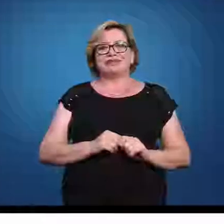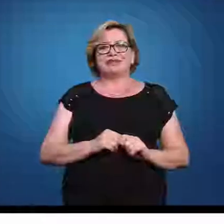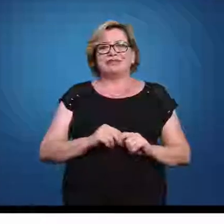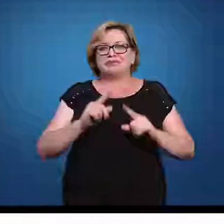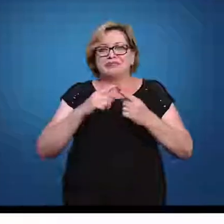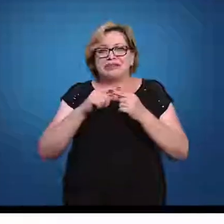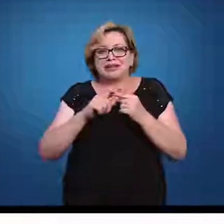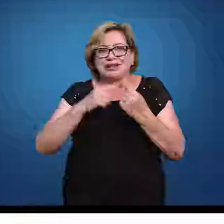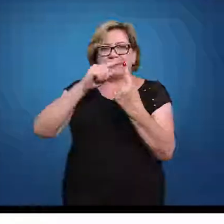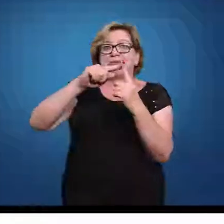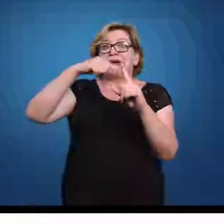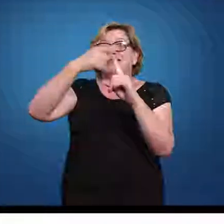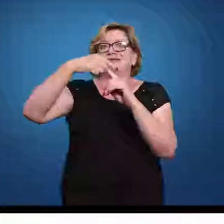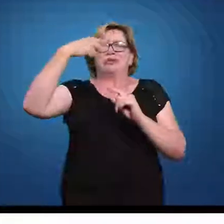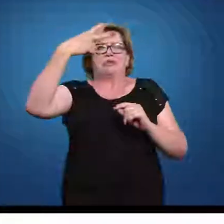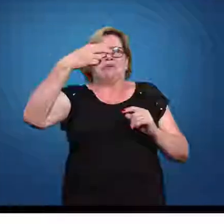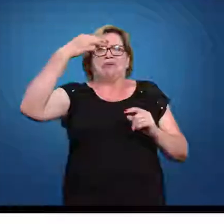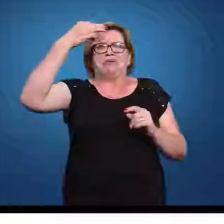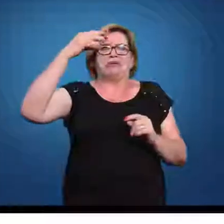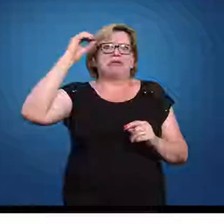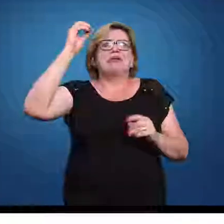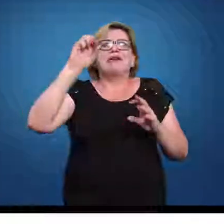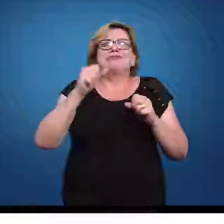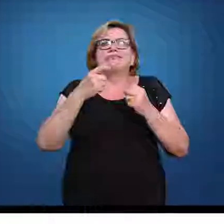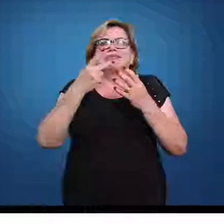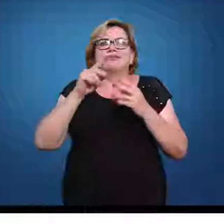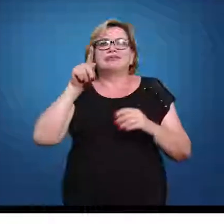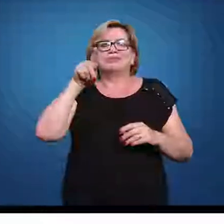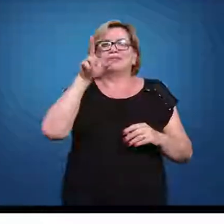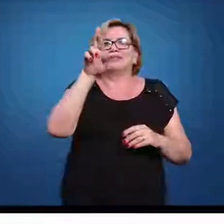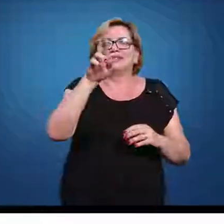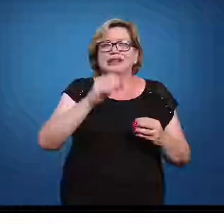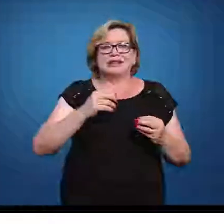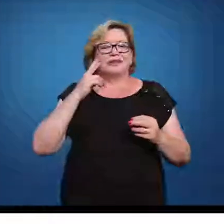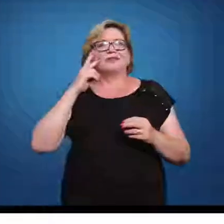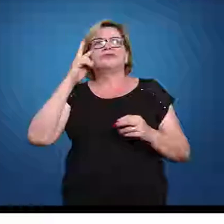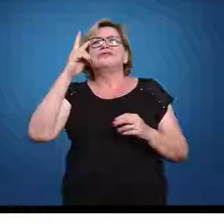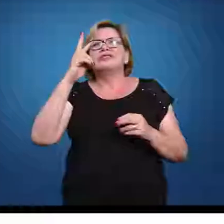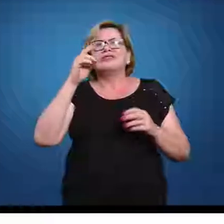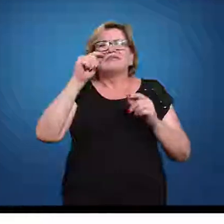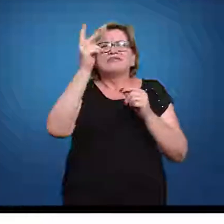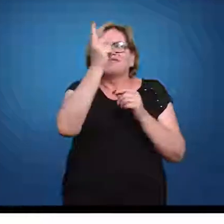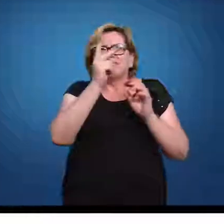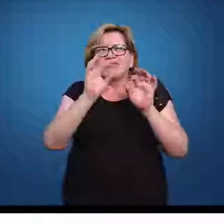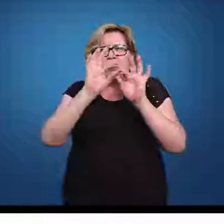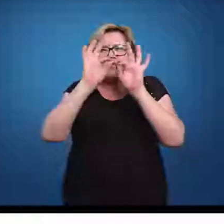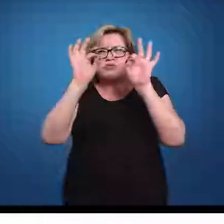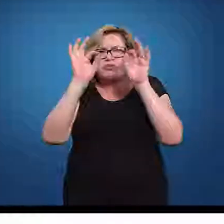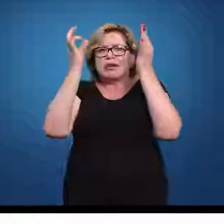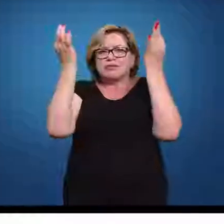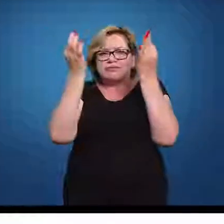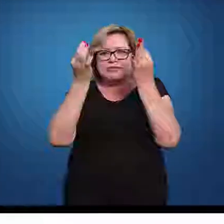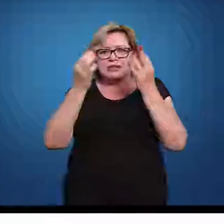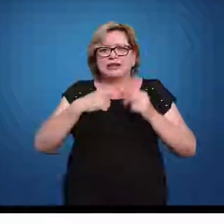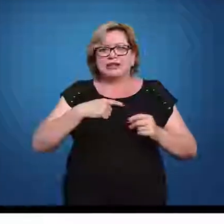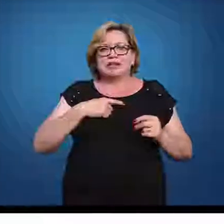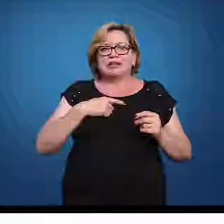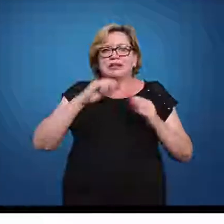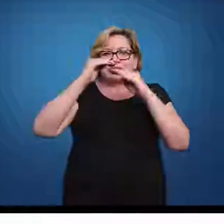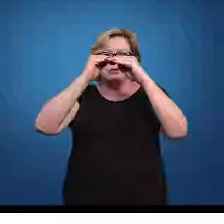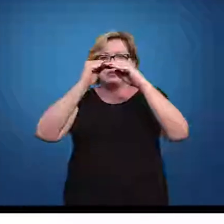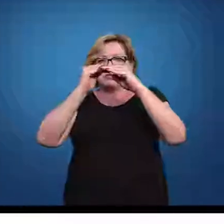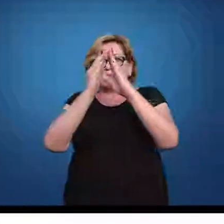Só que agora eu tenho que pensar o seguinte. Cuide do meu desenho que ele não é exatamente proporcional. Eu quero a área